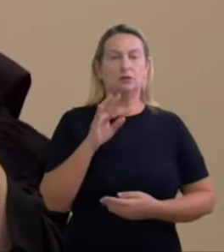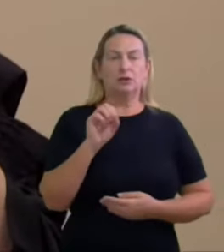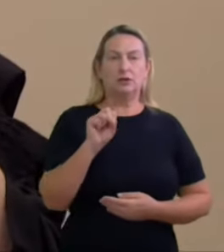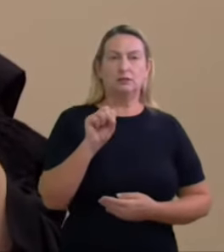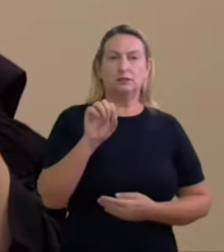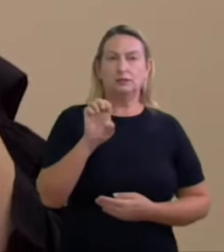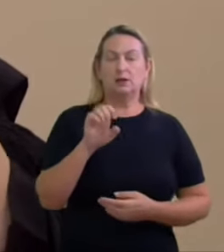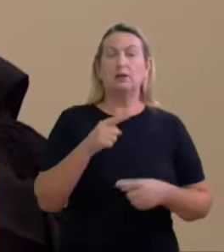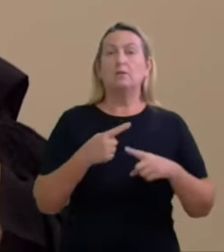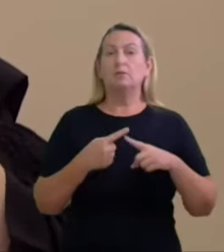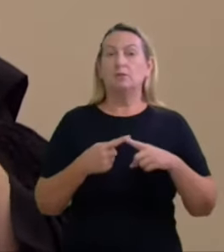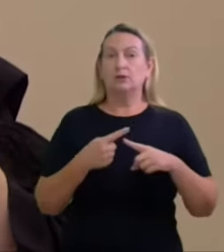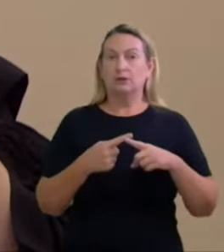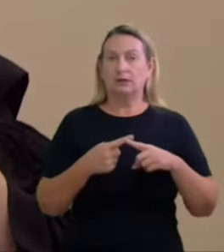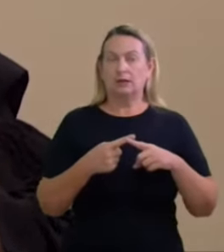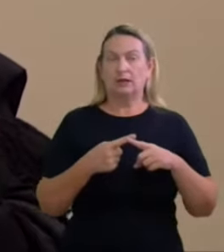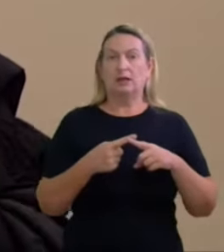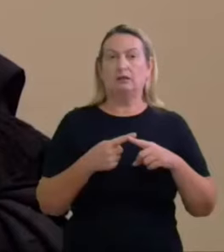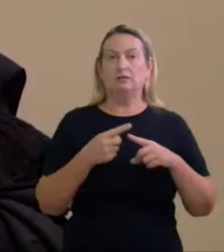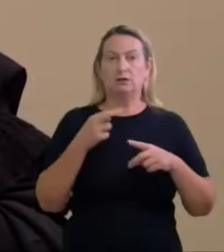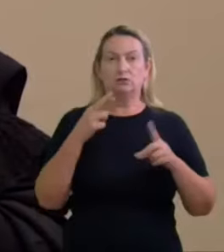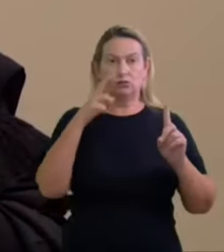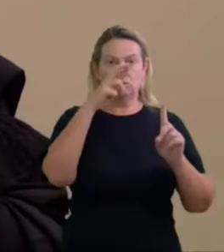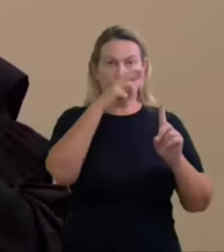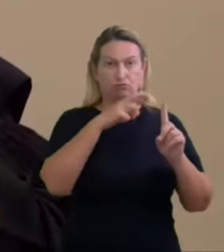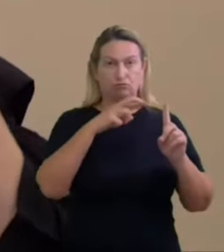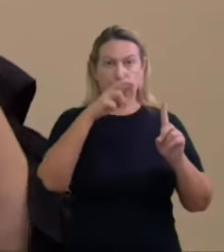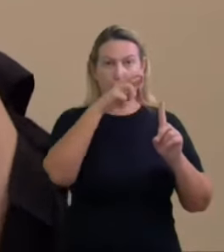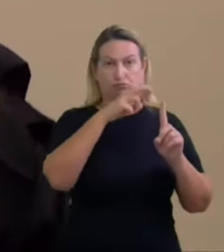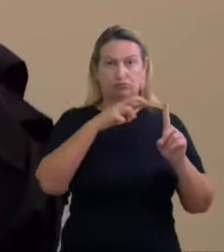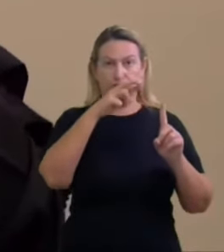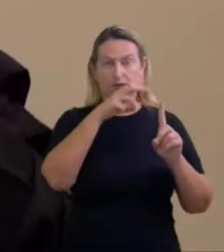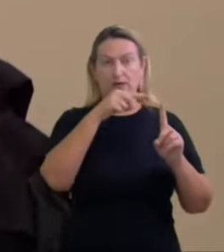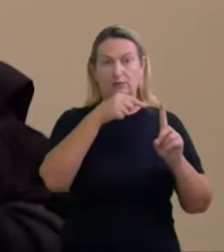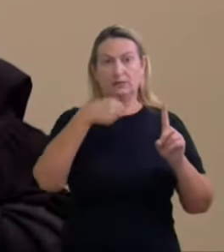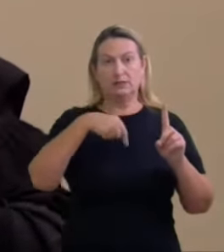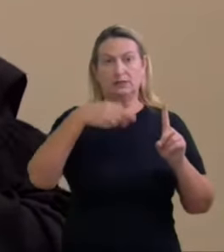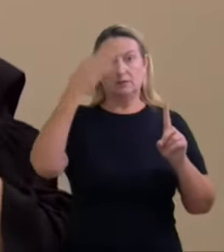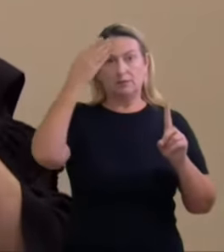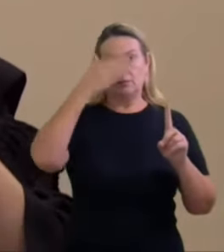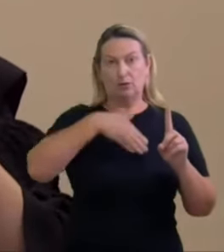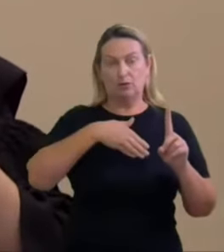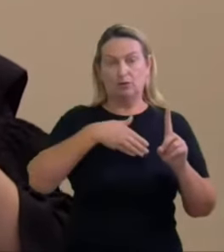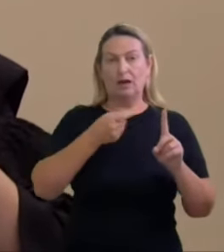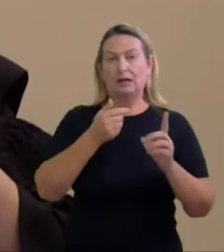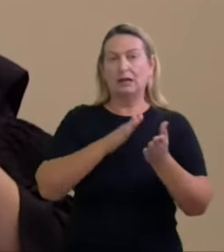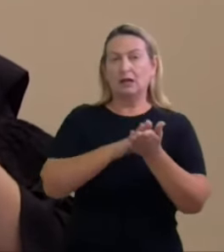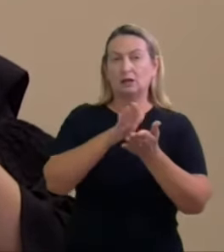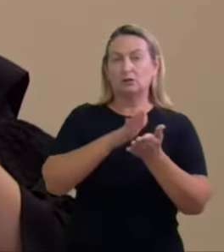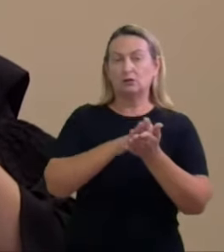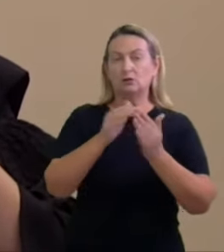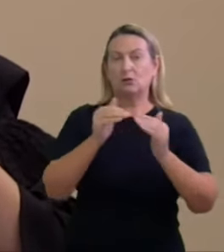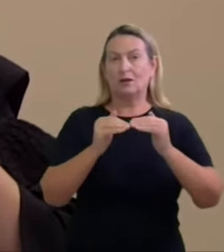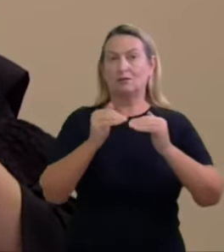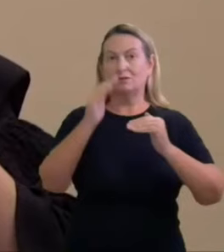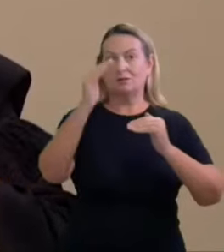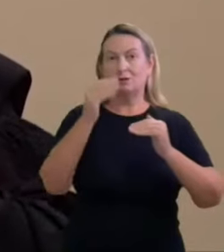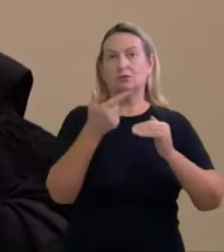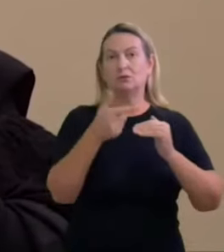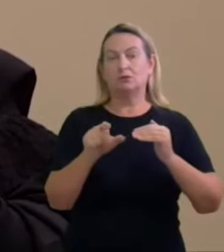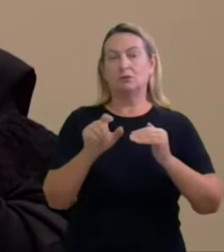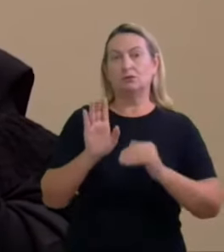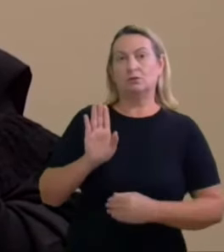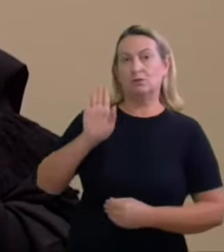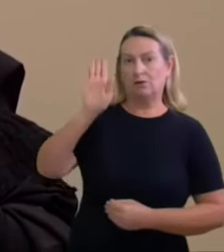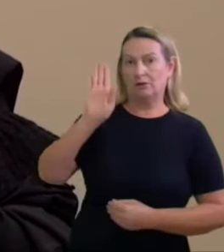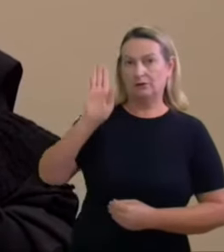além dos investigantes comprovarem os gastos acima da média dos demais candidatos para que a corte possa